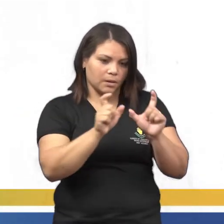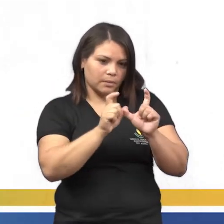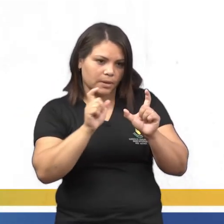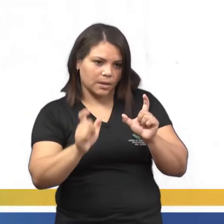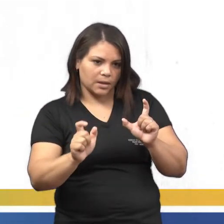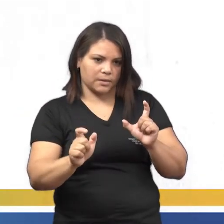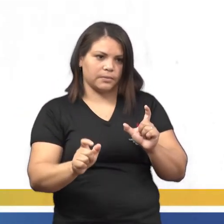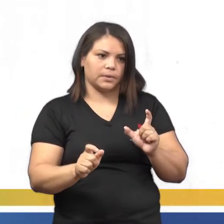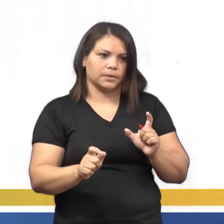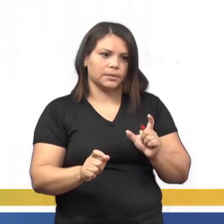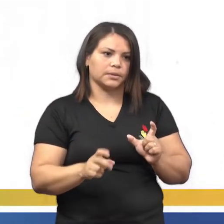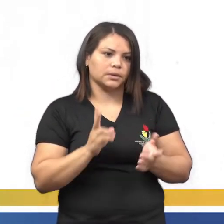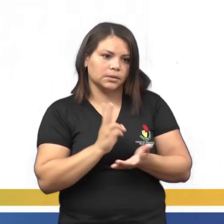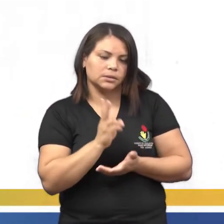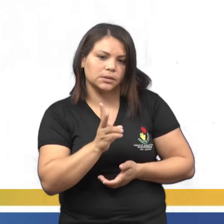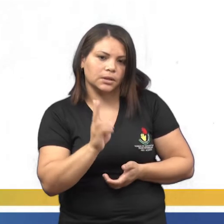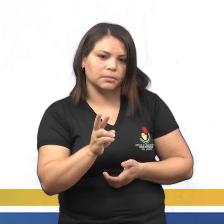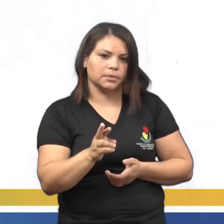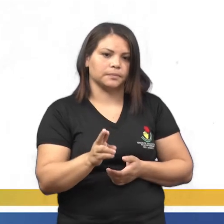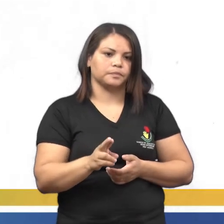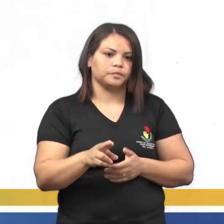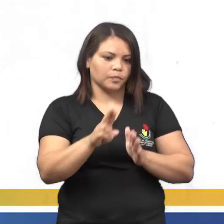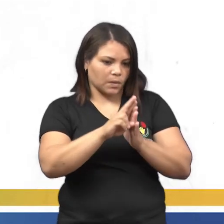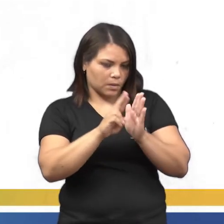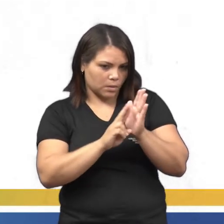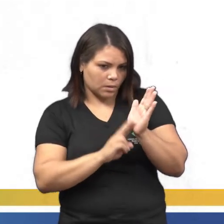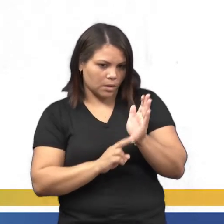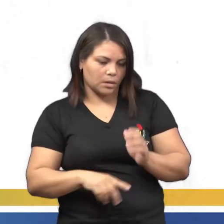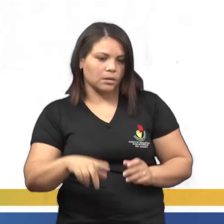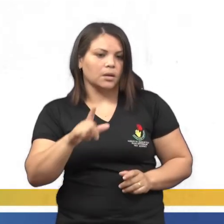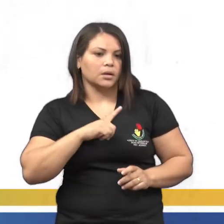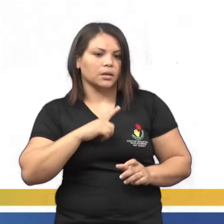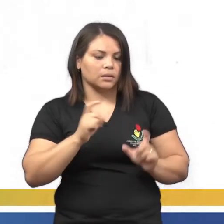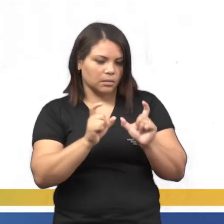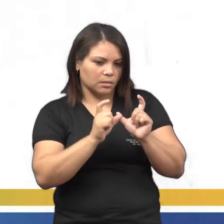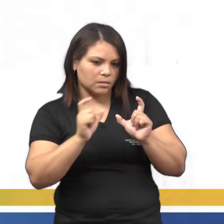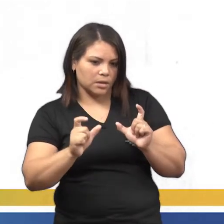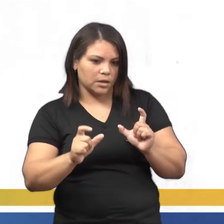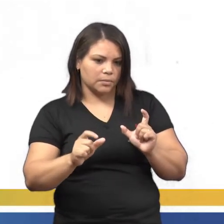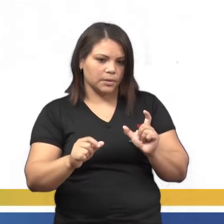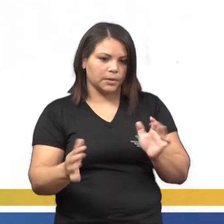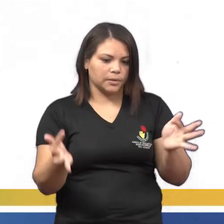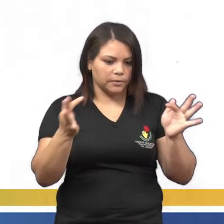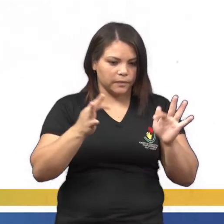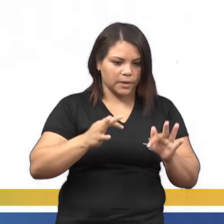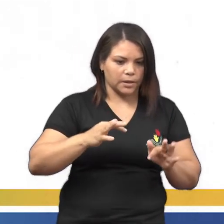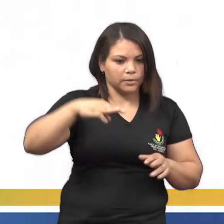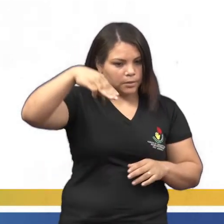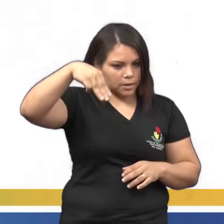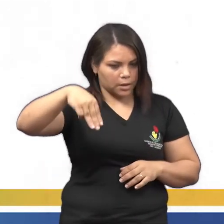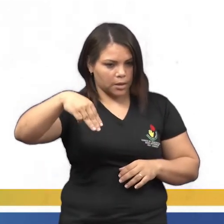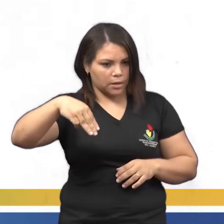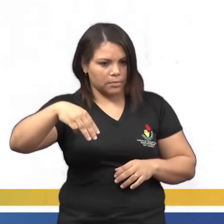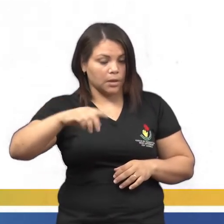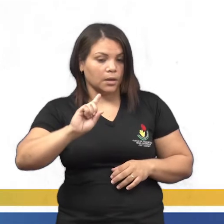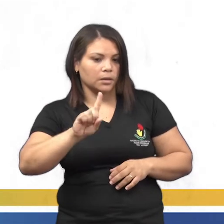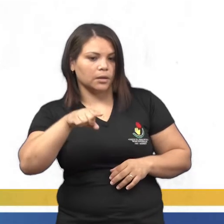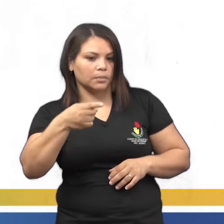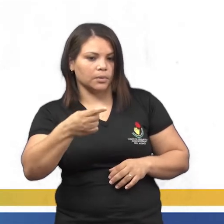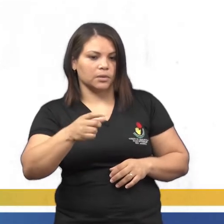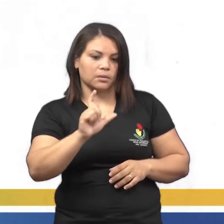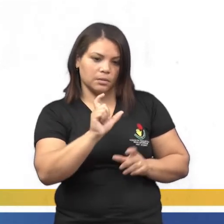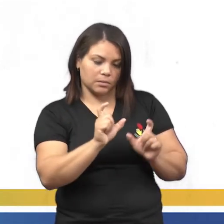É isso que eu acabei de falar pra vocês, né? É uma palavra que tem uma sílaba que termina com M e logo depois tem uma sílaba que começa com P.